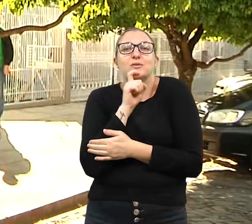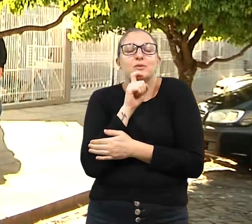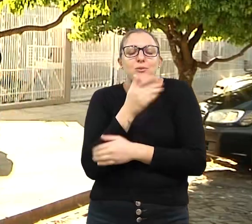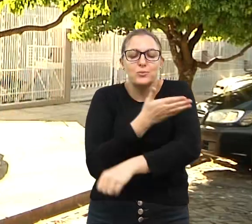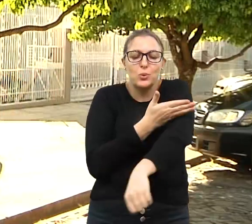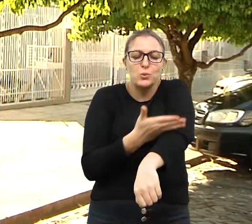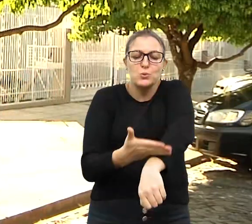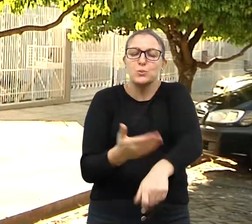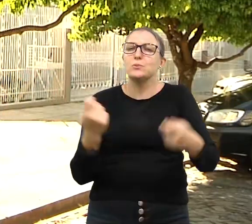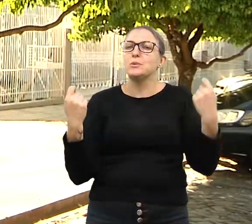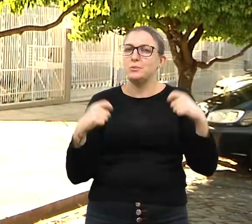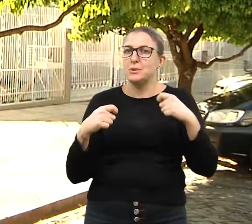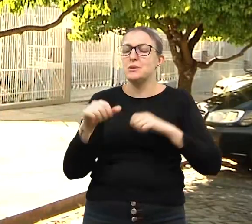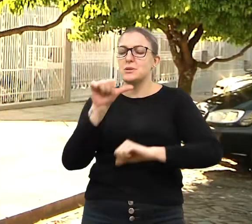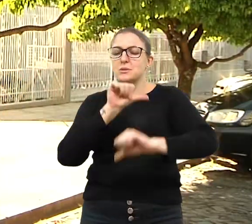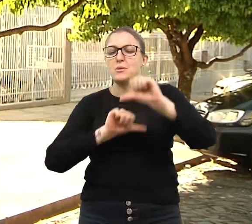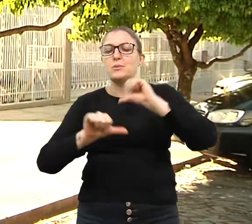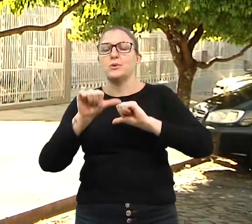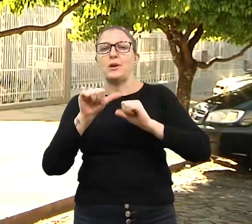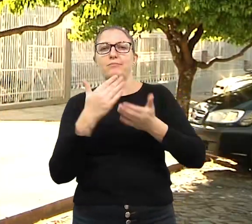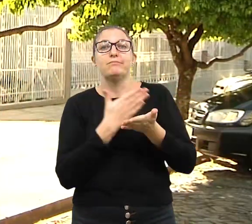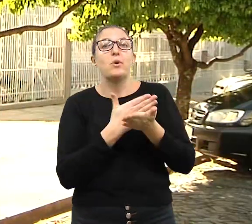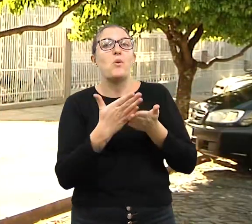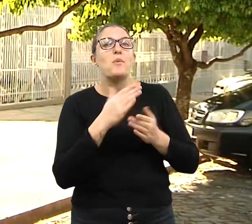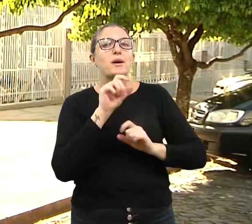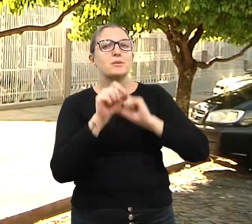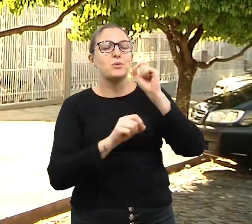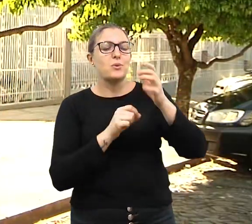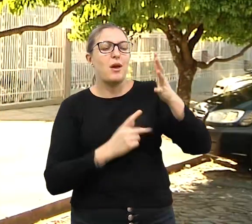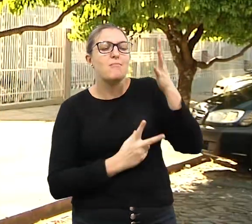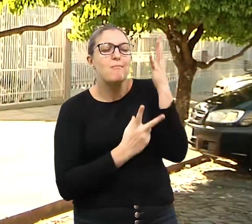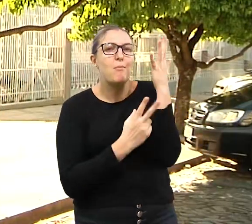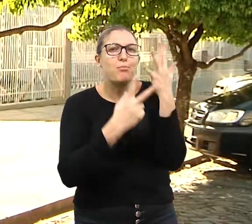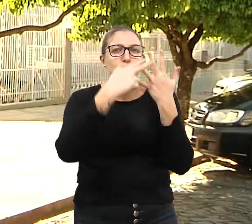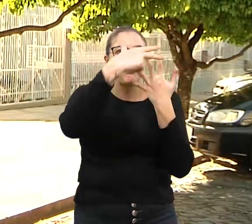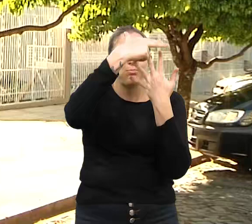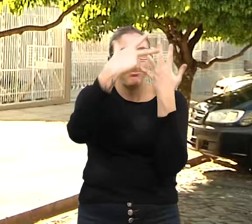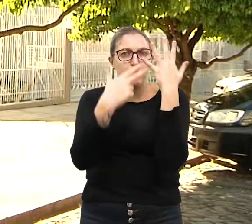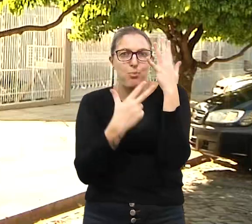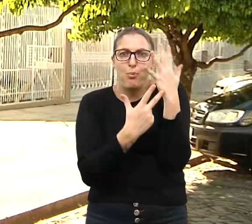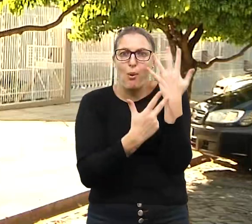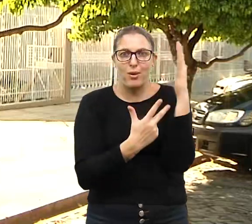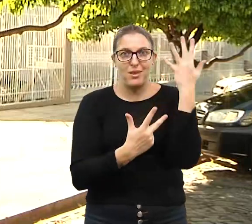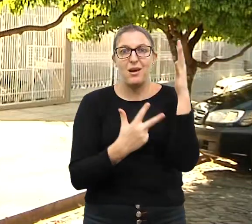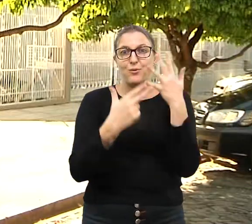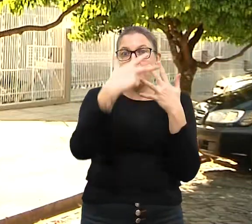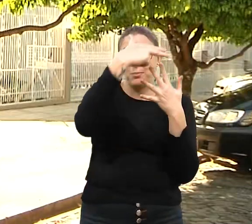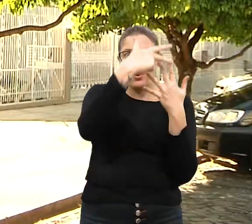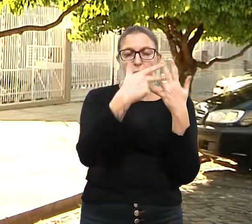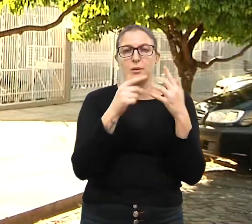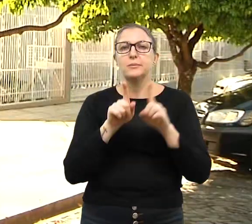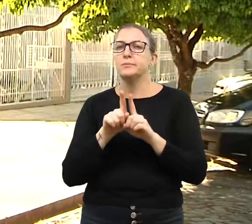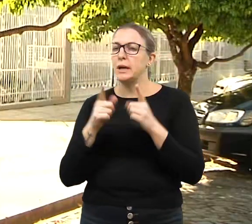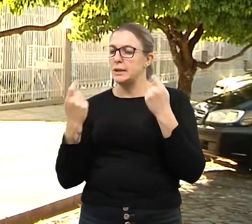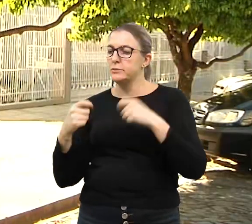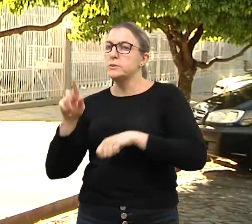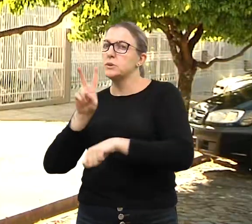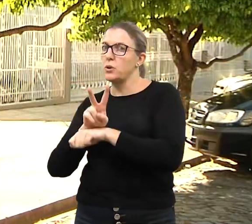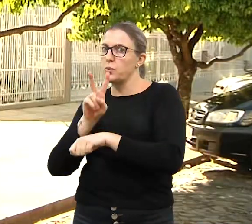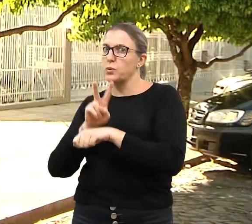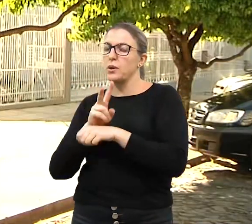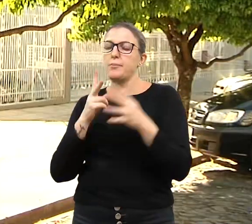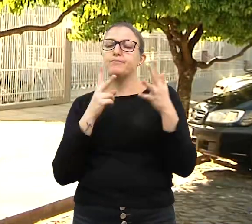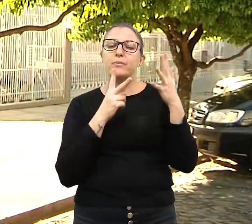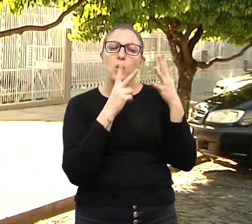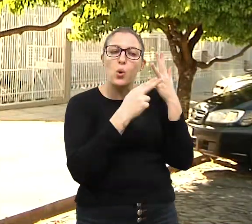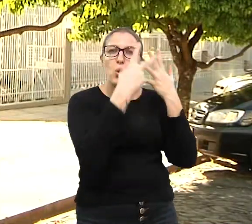mudados. E aí começam as podas. Mas essa tradição exige muitos cuidados. Os cortes não